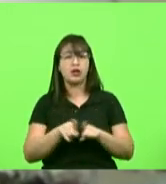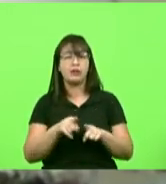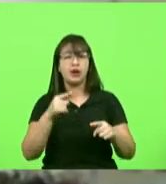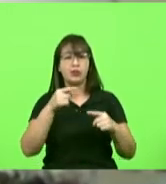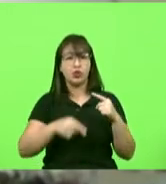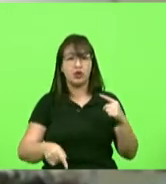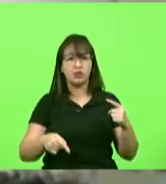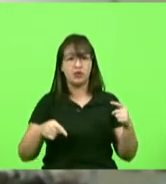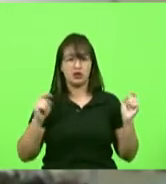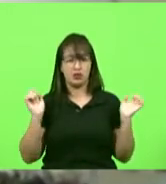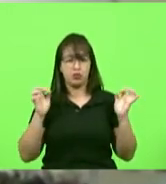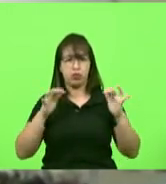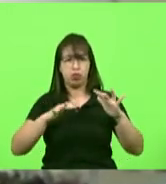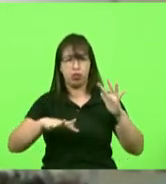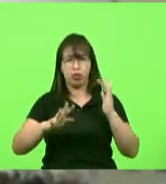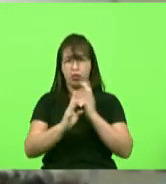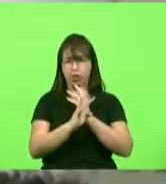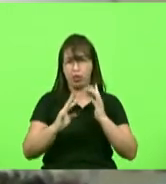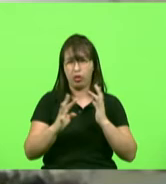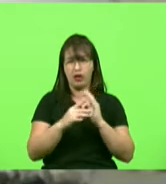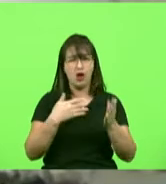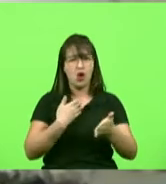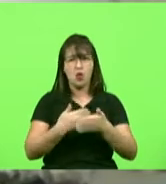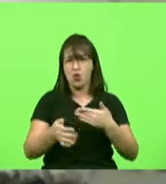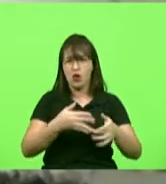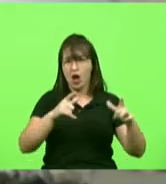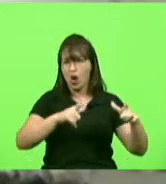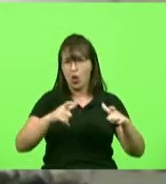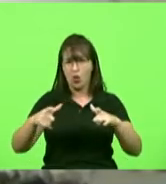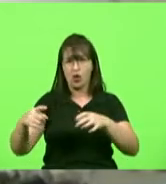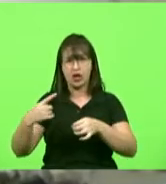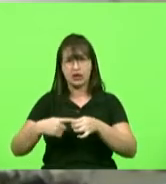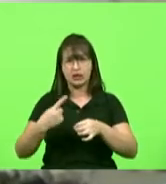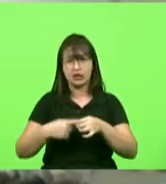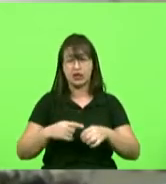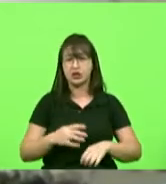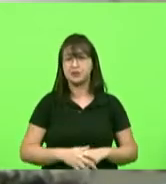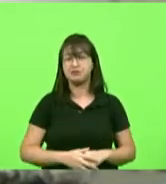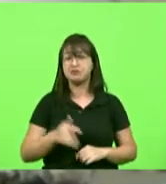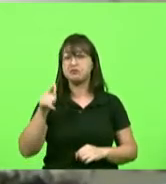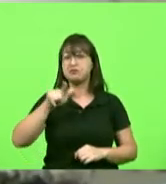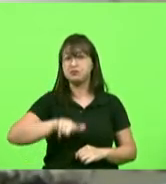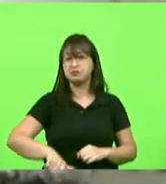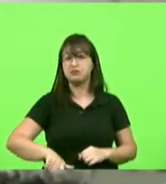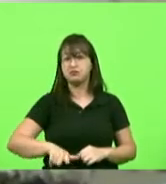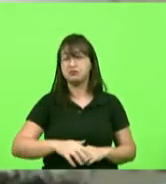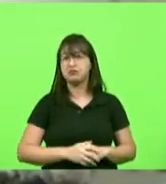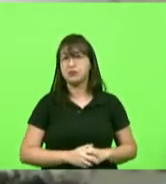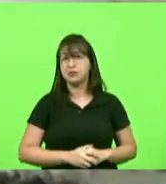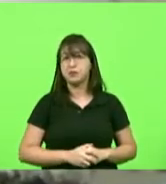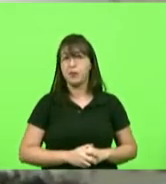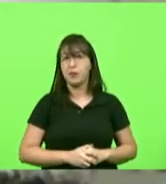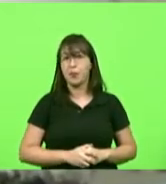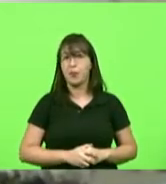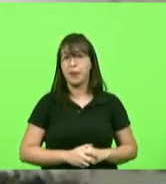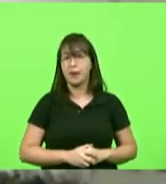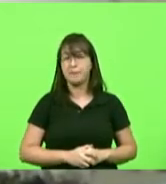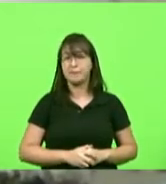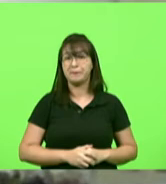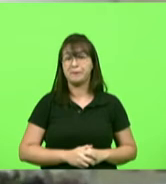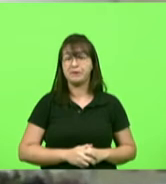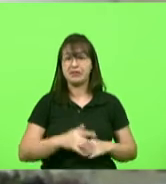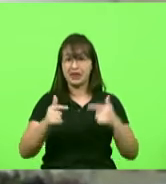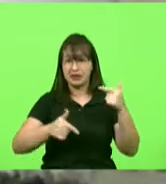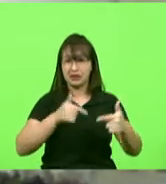aglomerações em qualquer ponto da cidade manutenção do sistema de trabalho home office na